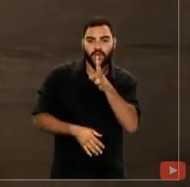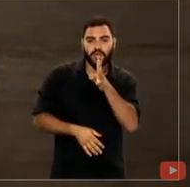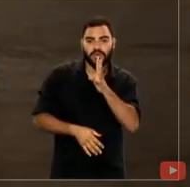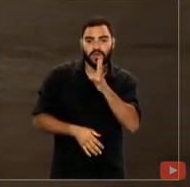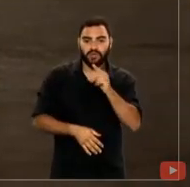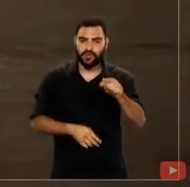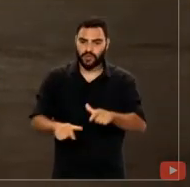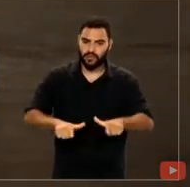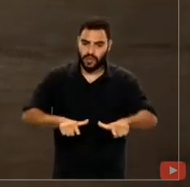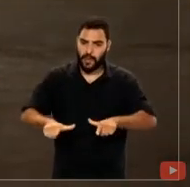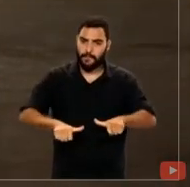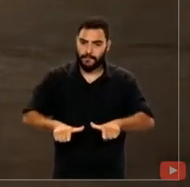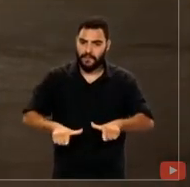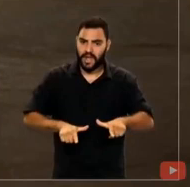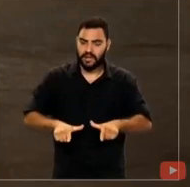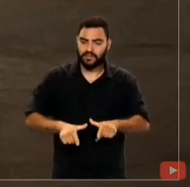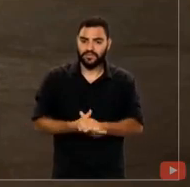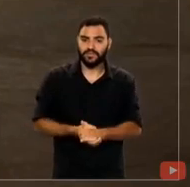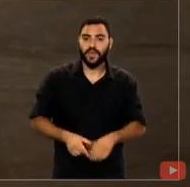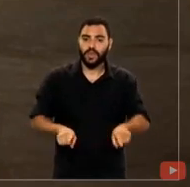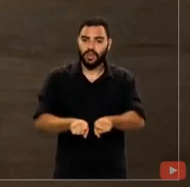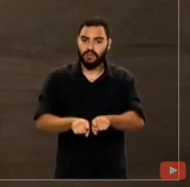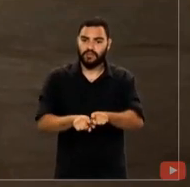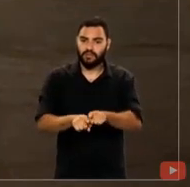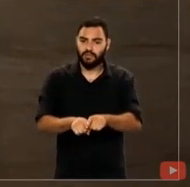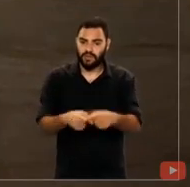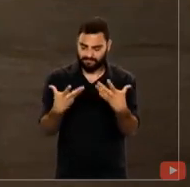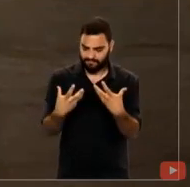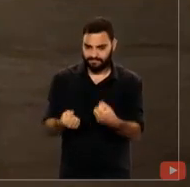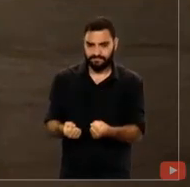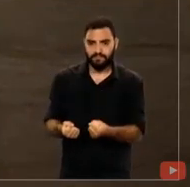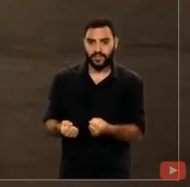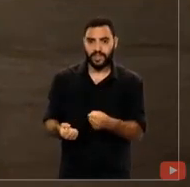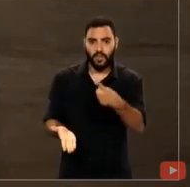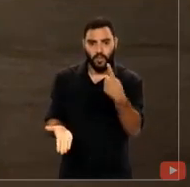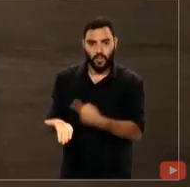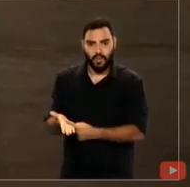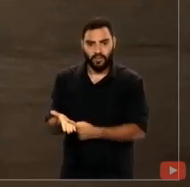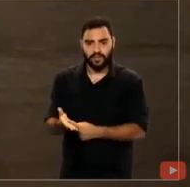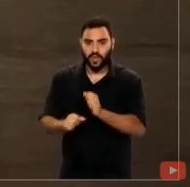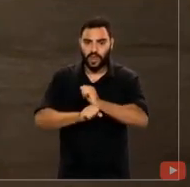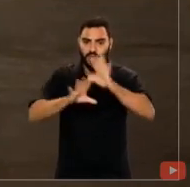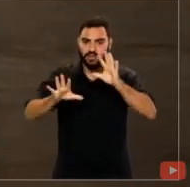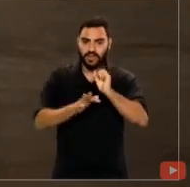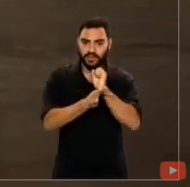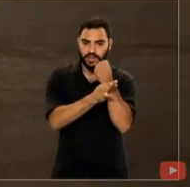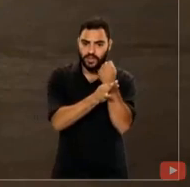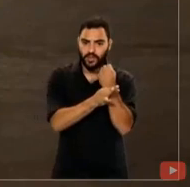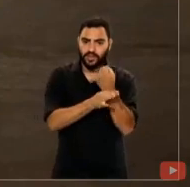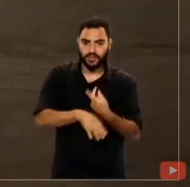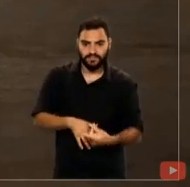vanguarda, ao tempo em que reafirma seu compromisso com a transparência, segurança e equidade